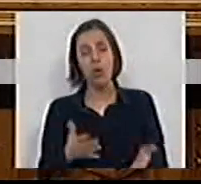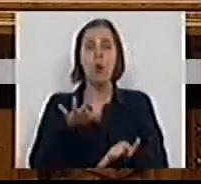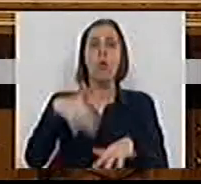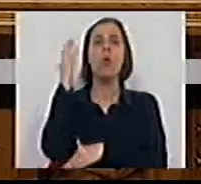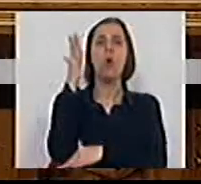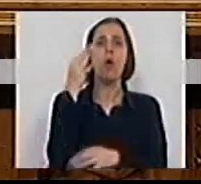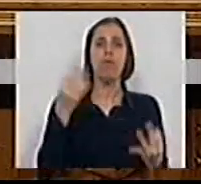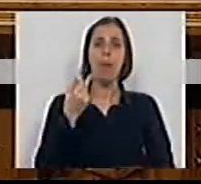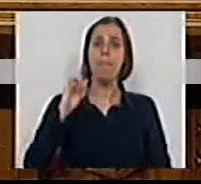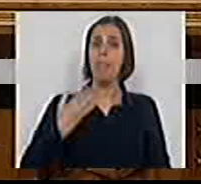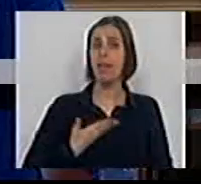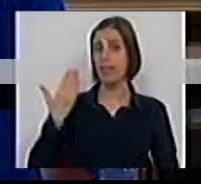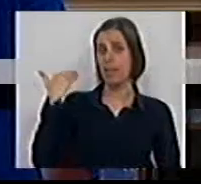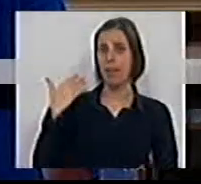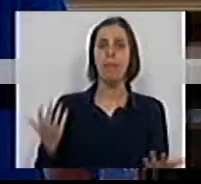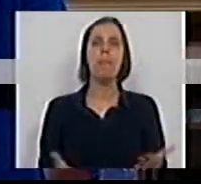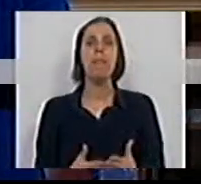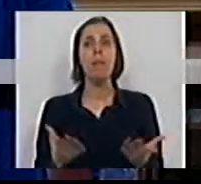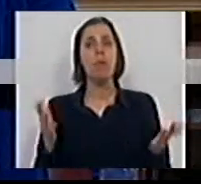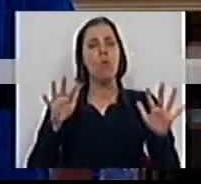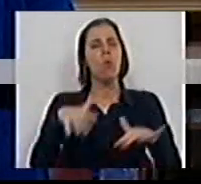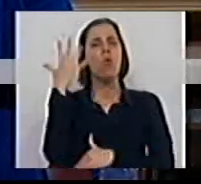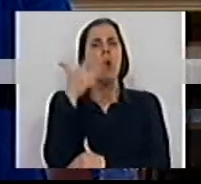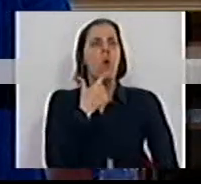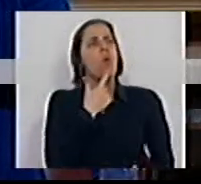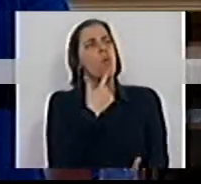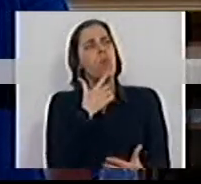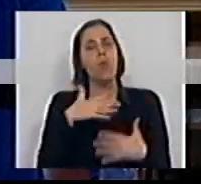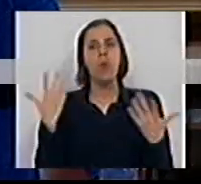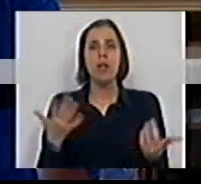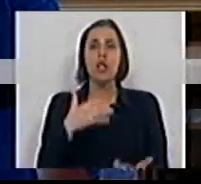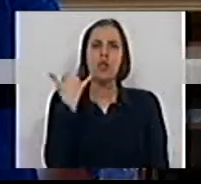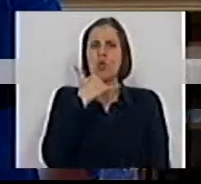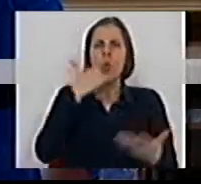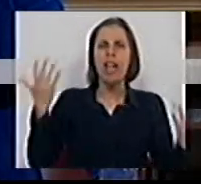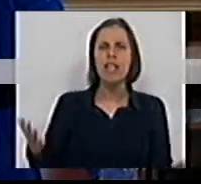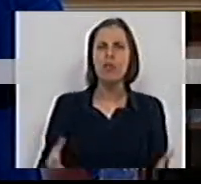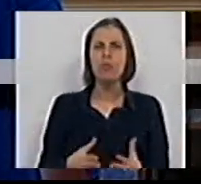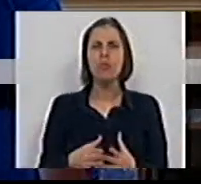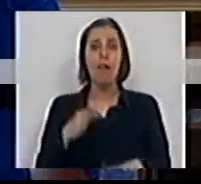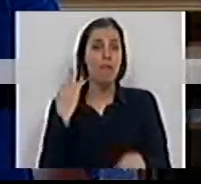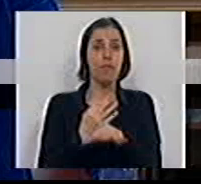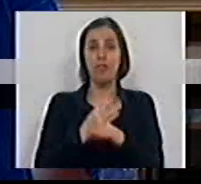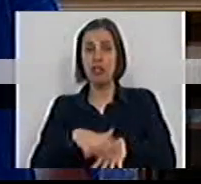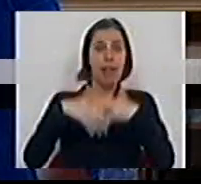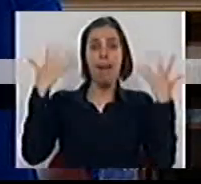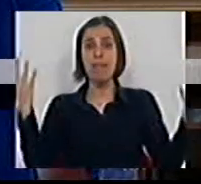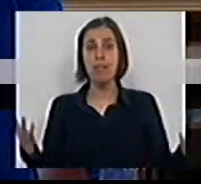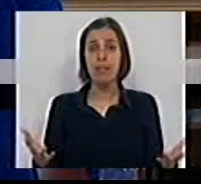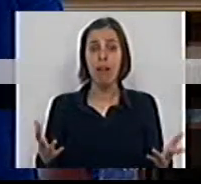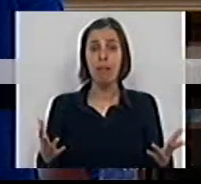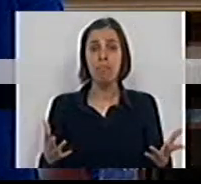Congresso do PSD. Um Congresso cheio de sorrisos, de festança,